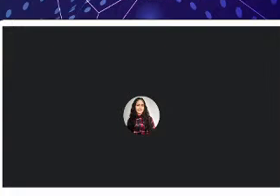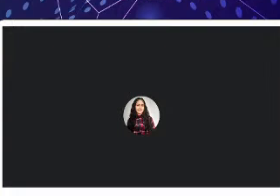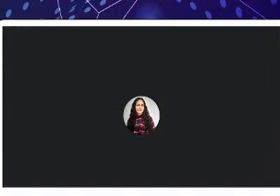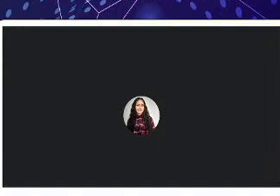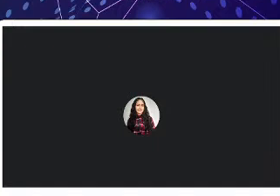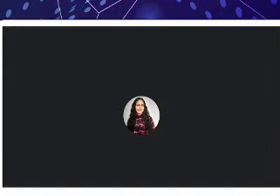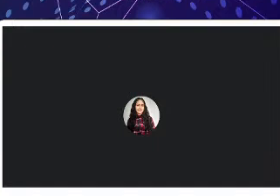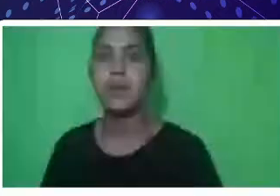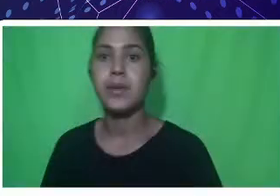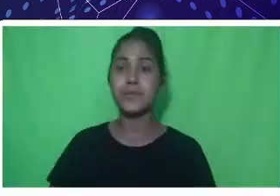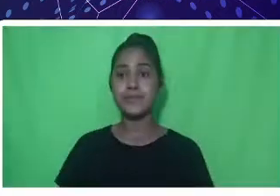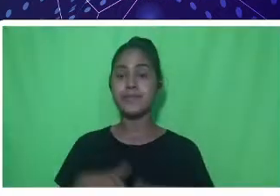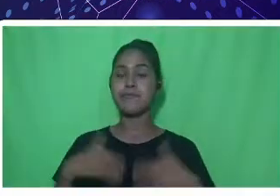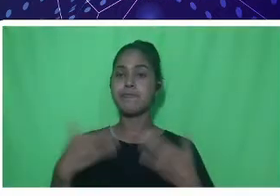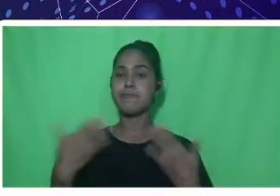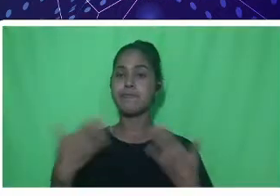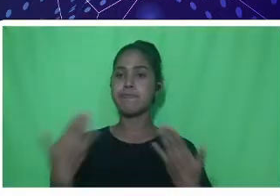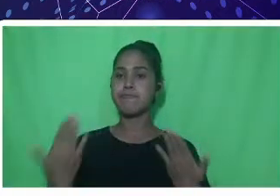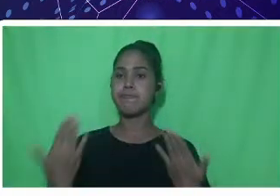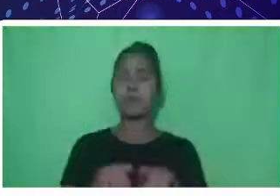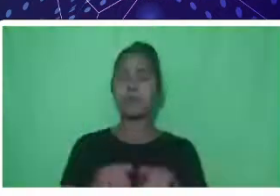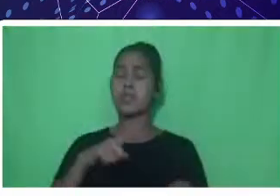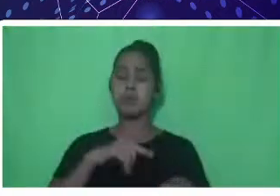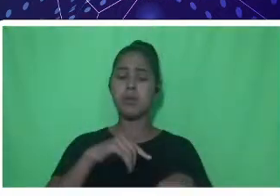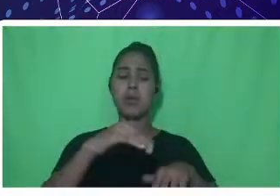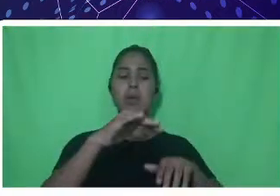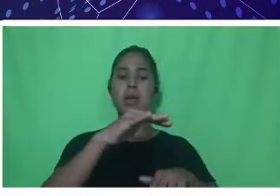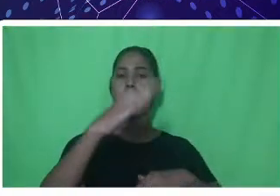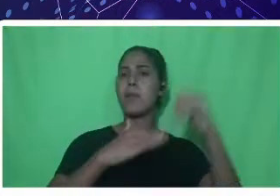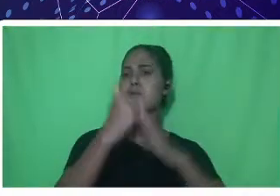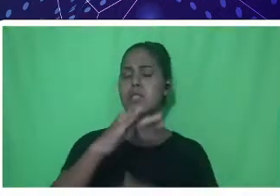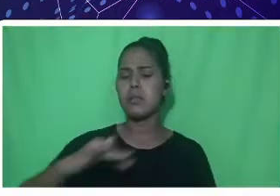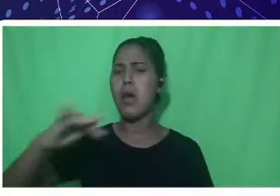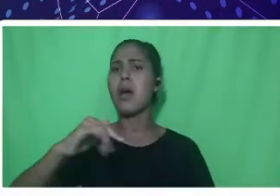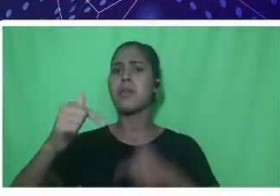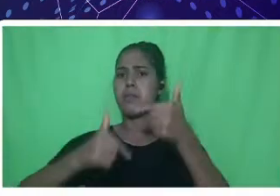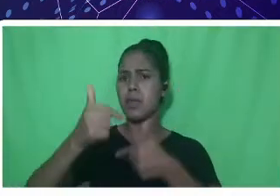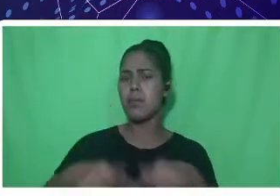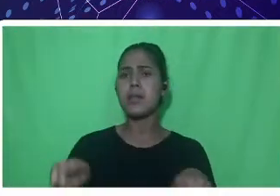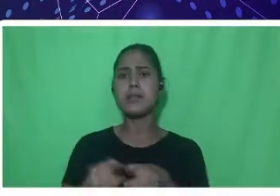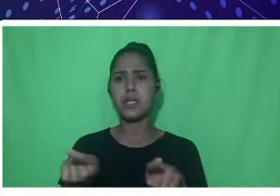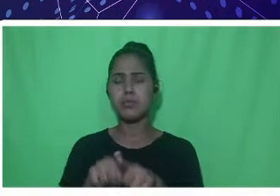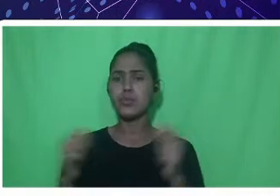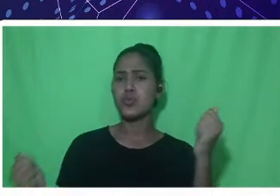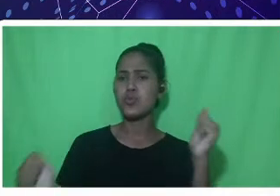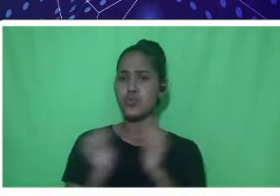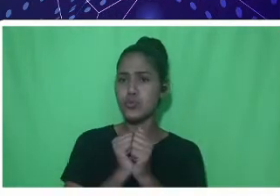de outros setores que compõem também a nossa componente curricular.